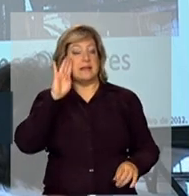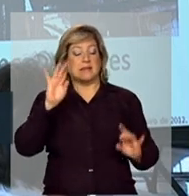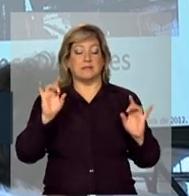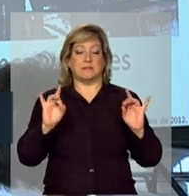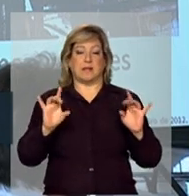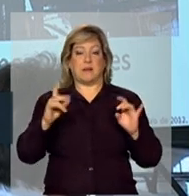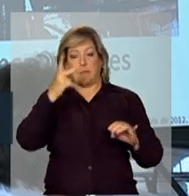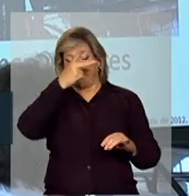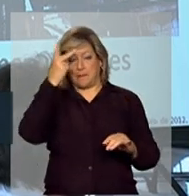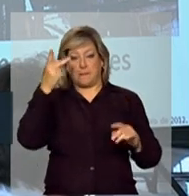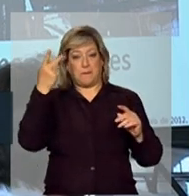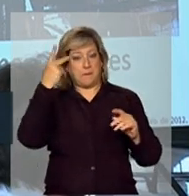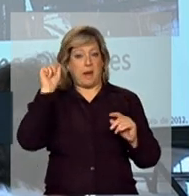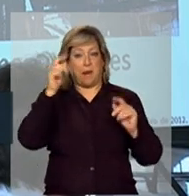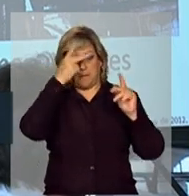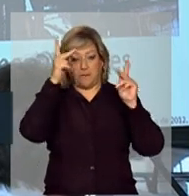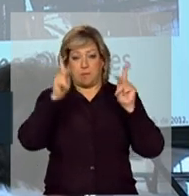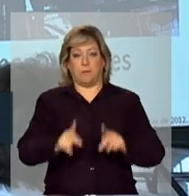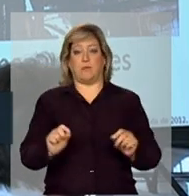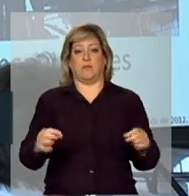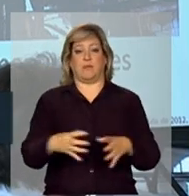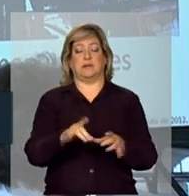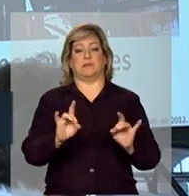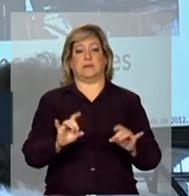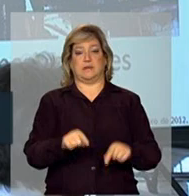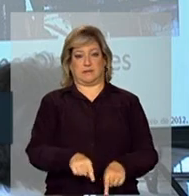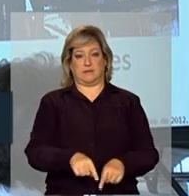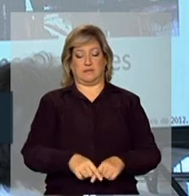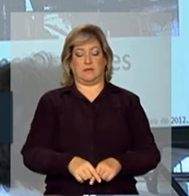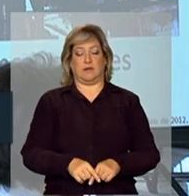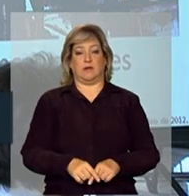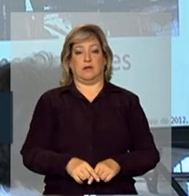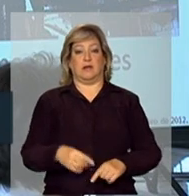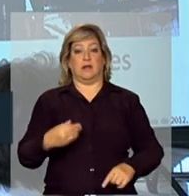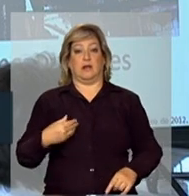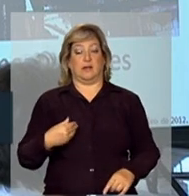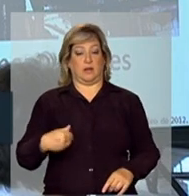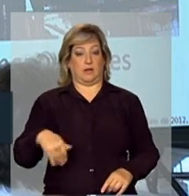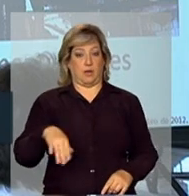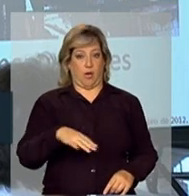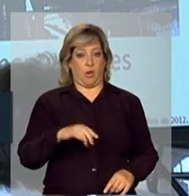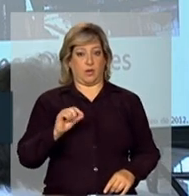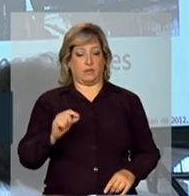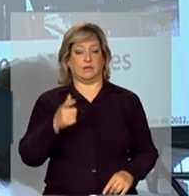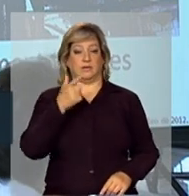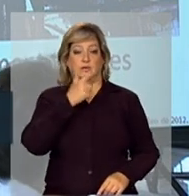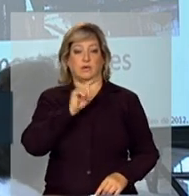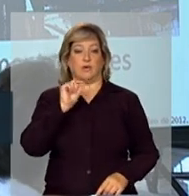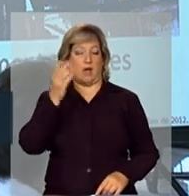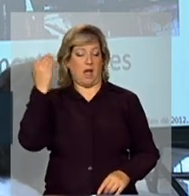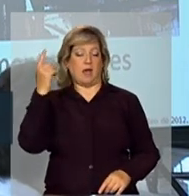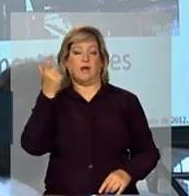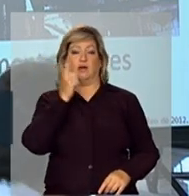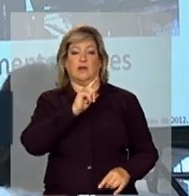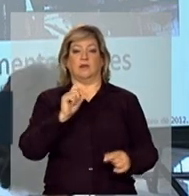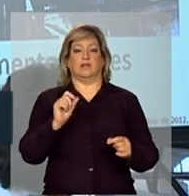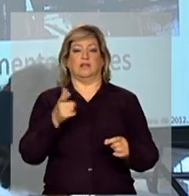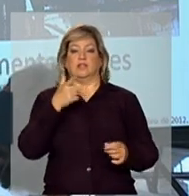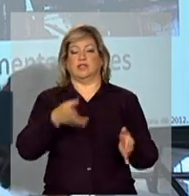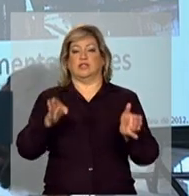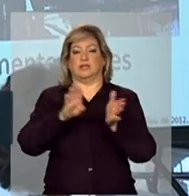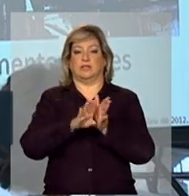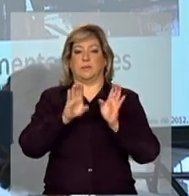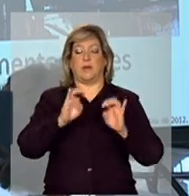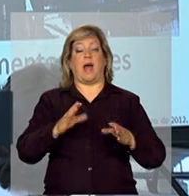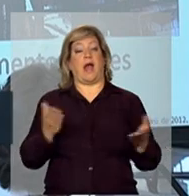a gente fizer o geral, gente acaba indo, mais uma vez, onde a gente já facilmente tinha chegado. Então, nós temos o